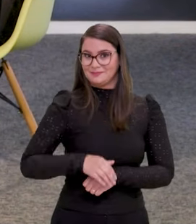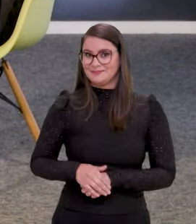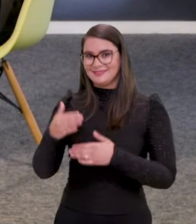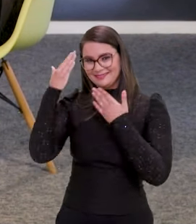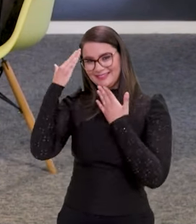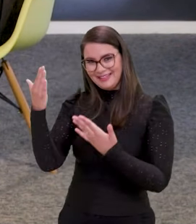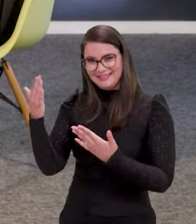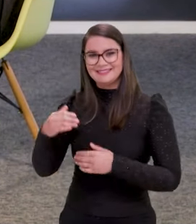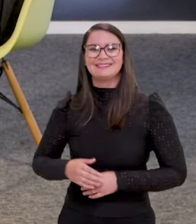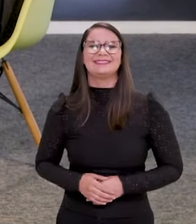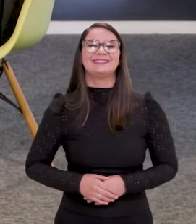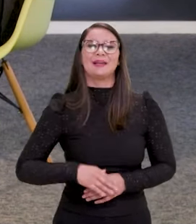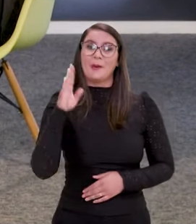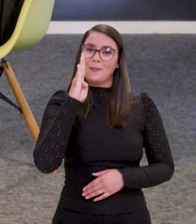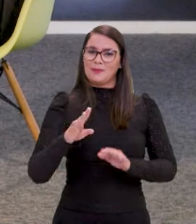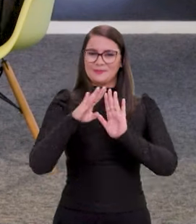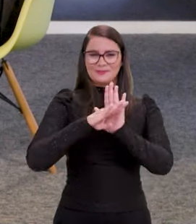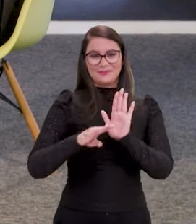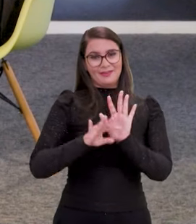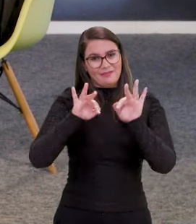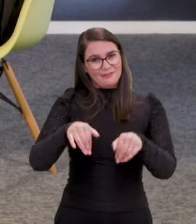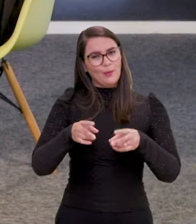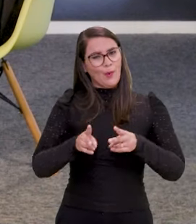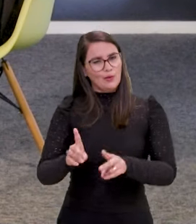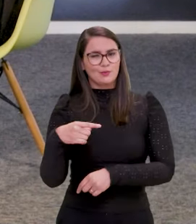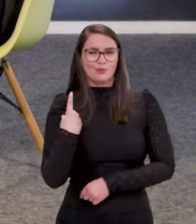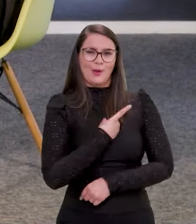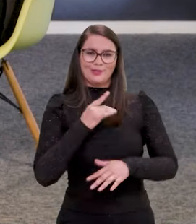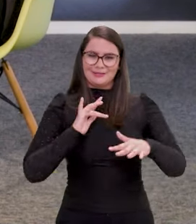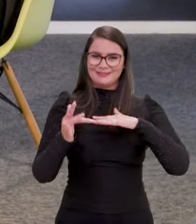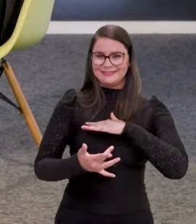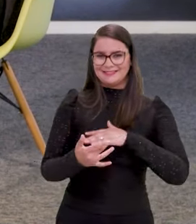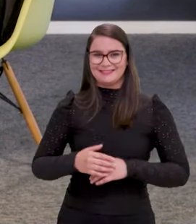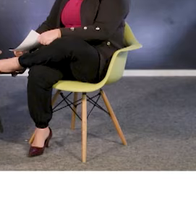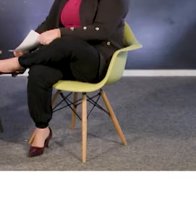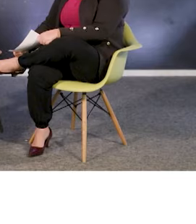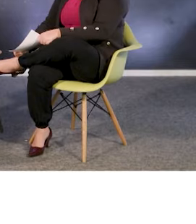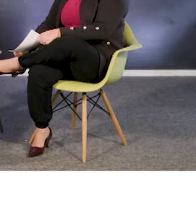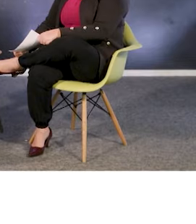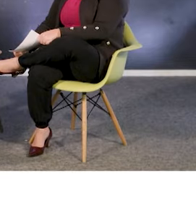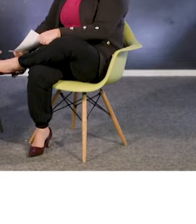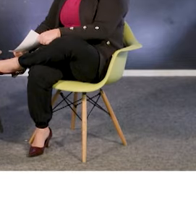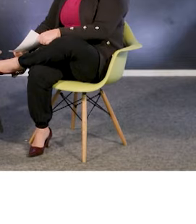Muito obrigada. E o Brasil em Pauta fica por aqui. Continue com a gente nas redes sociais. e